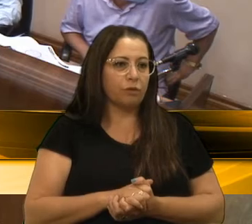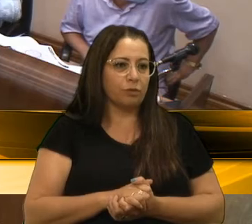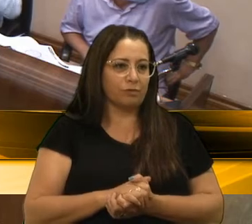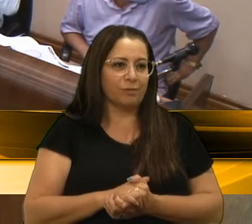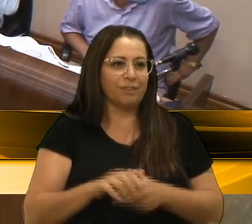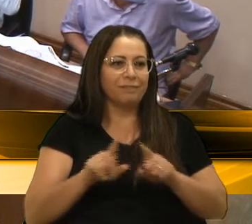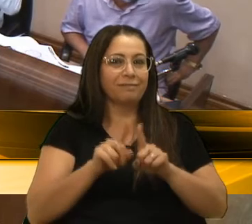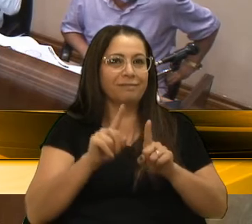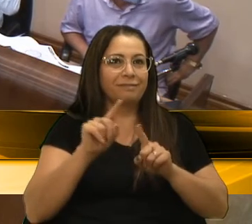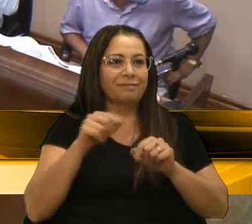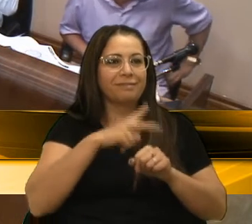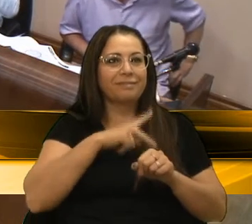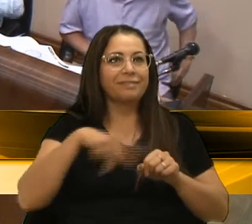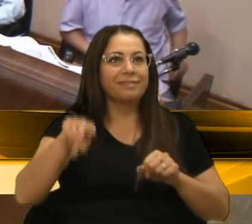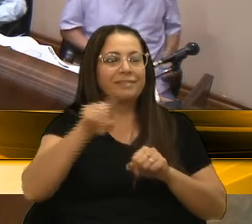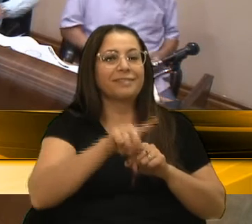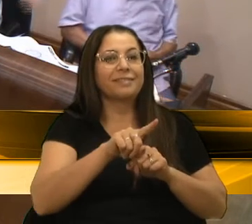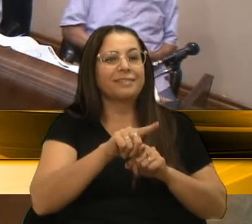Sr. Presidente,